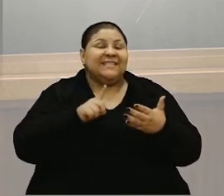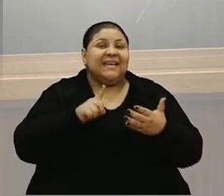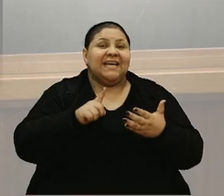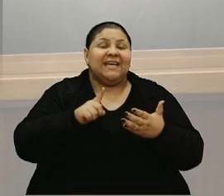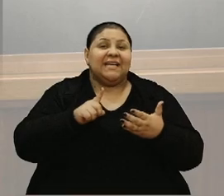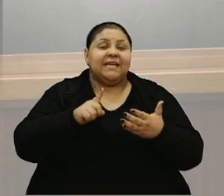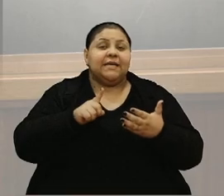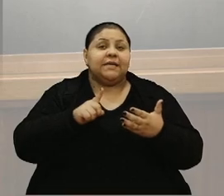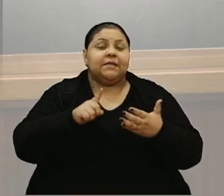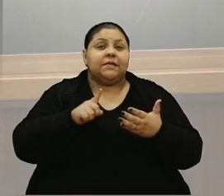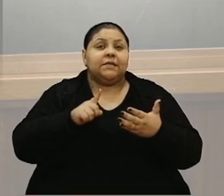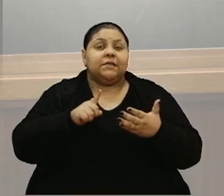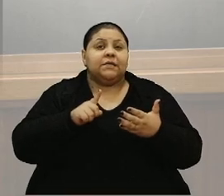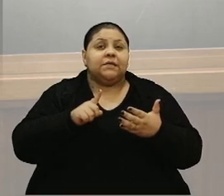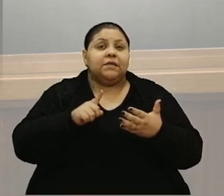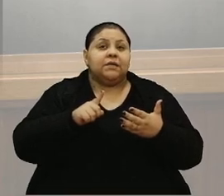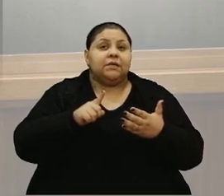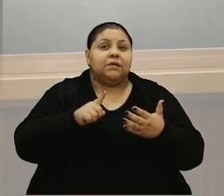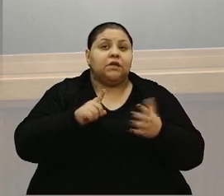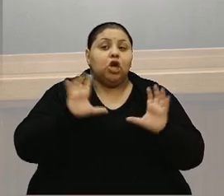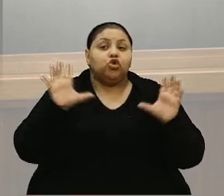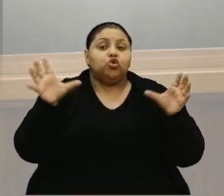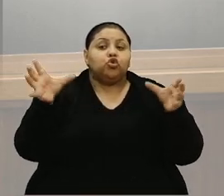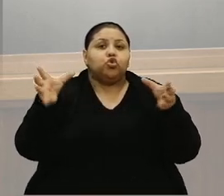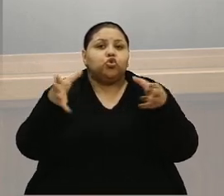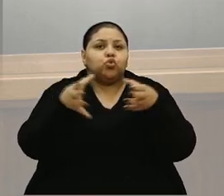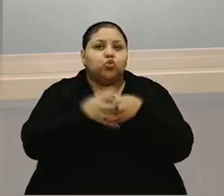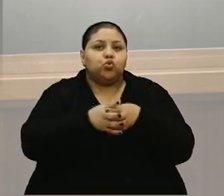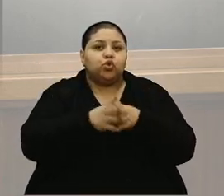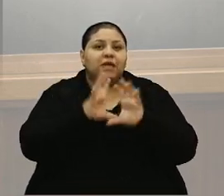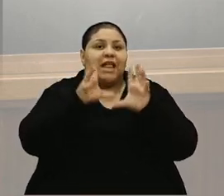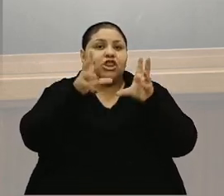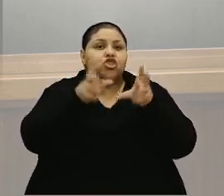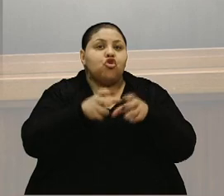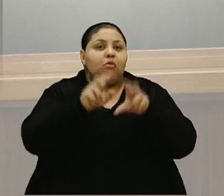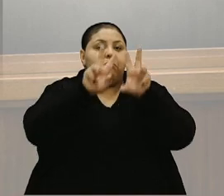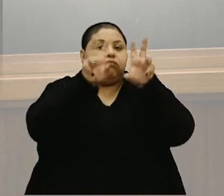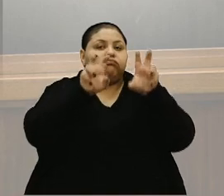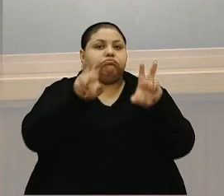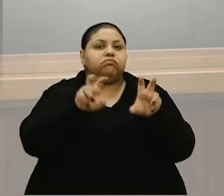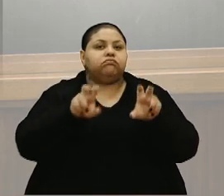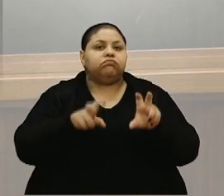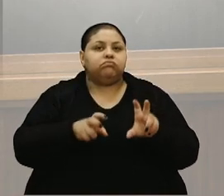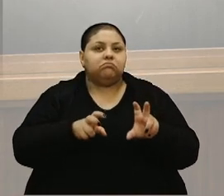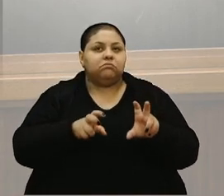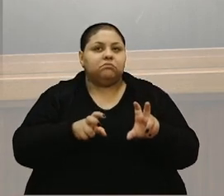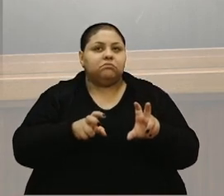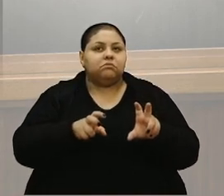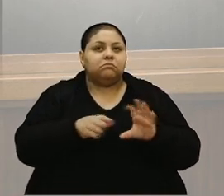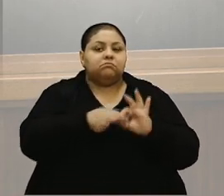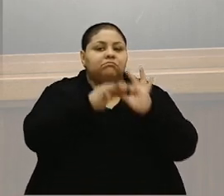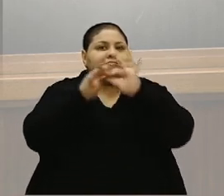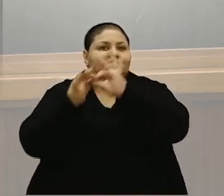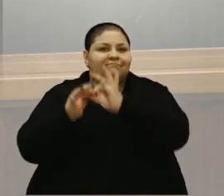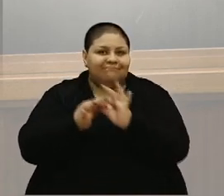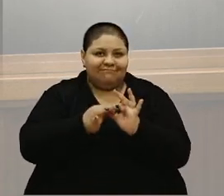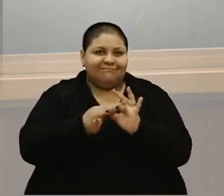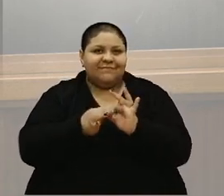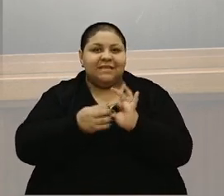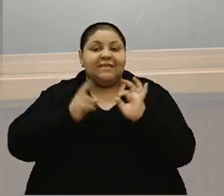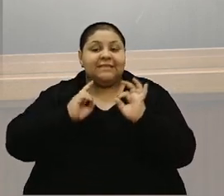ali intrínseca e junto a todos os temas discutidos. tem que ser constante,